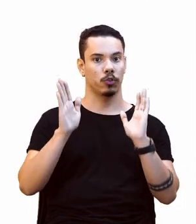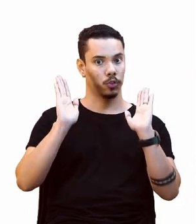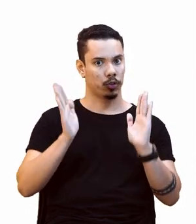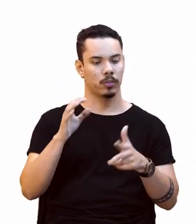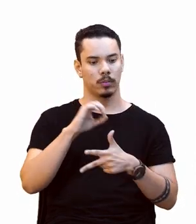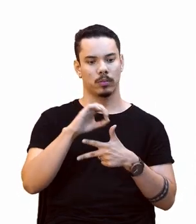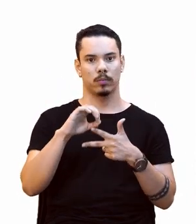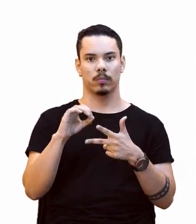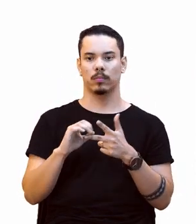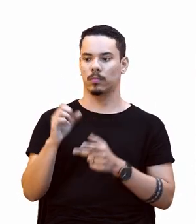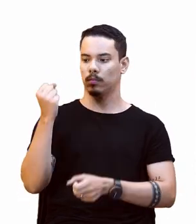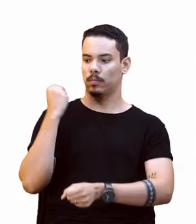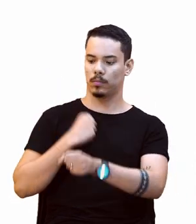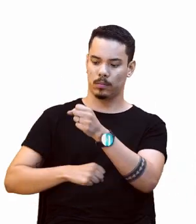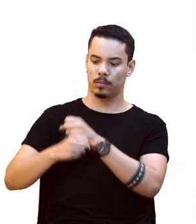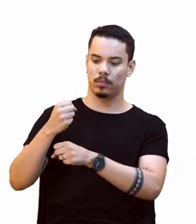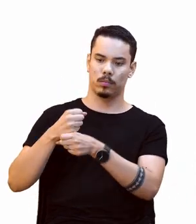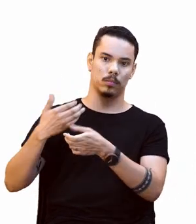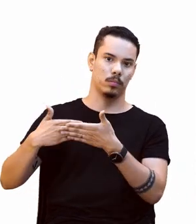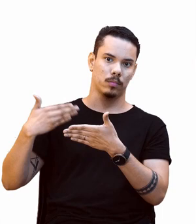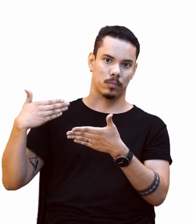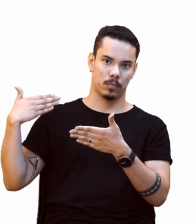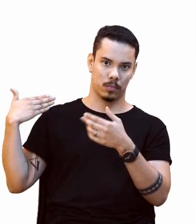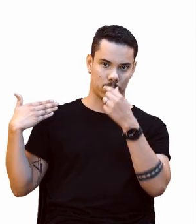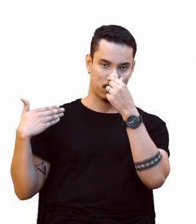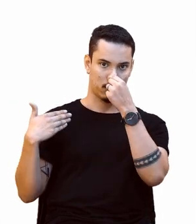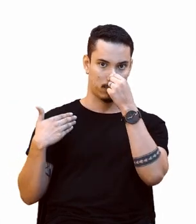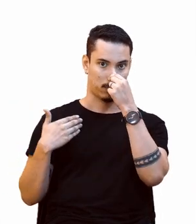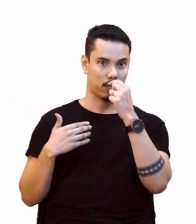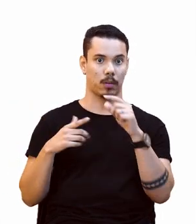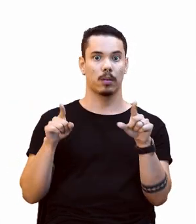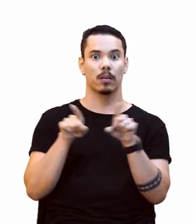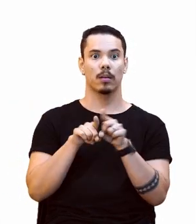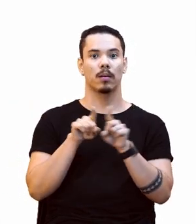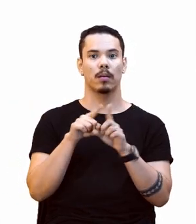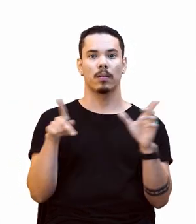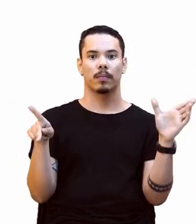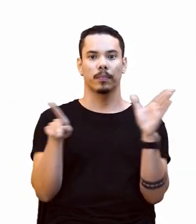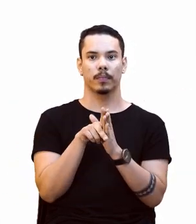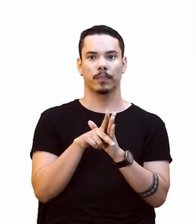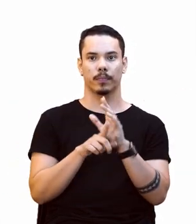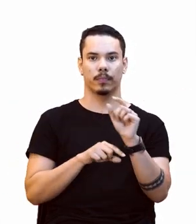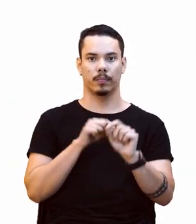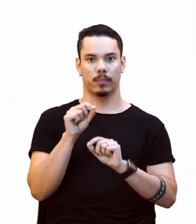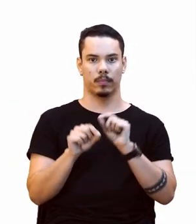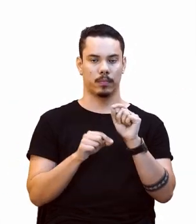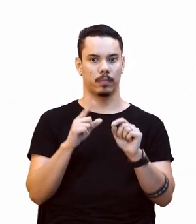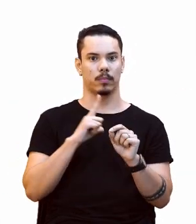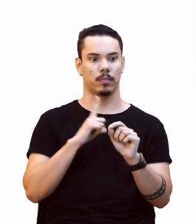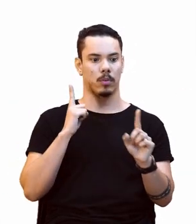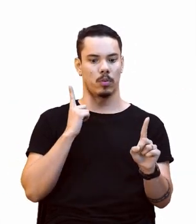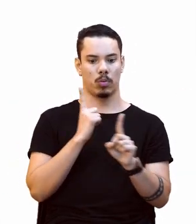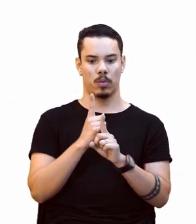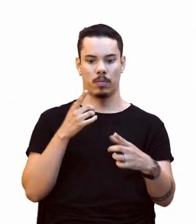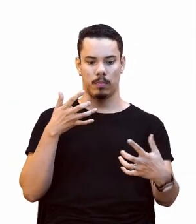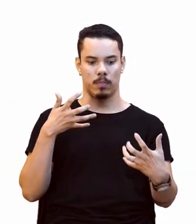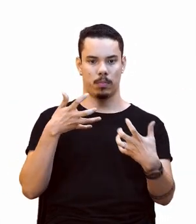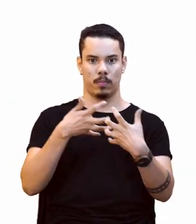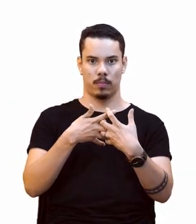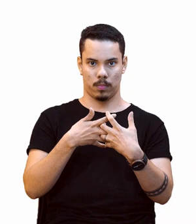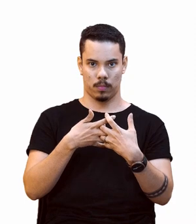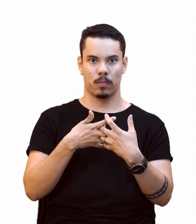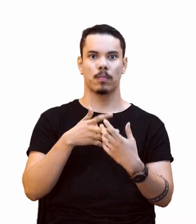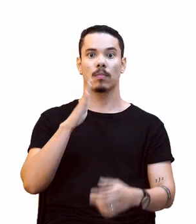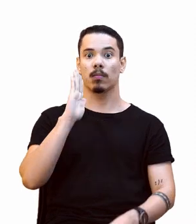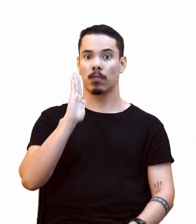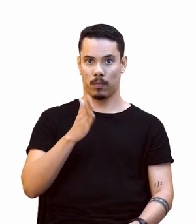em anteriores versões e são questões que vêm de encontro também, em paralelo com questões